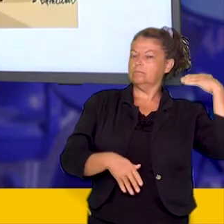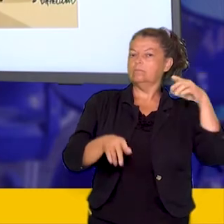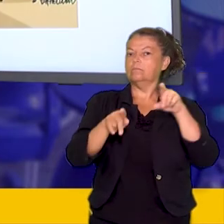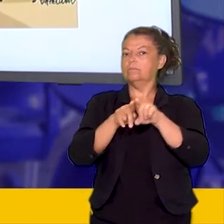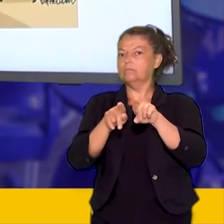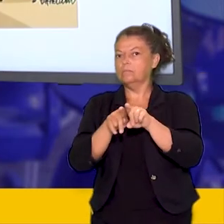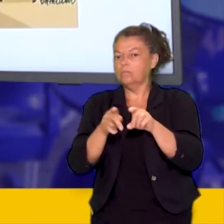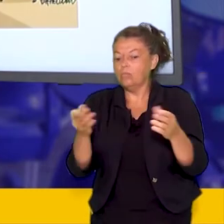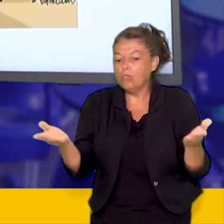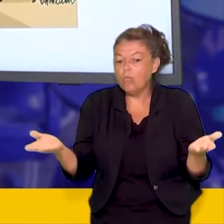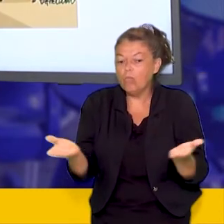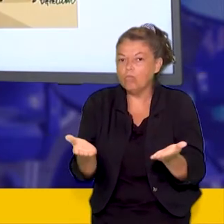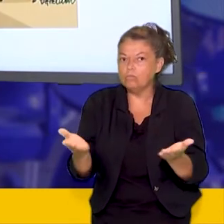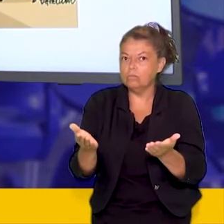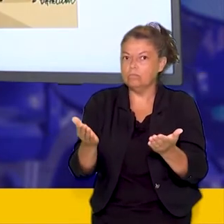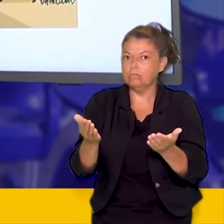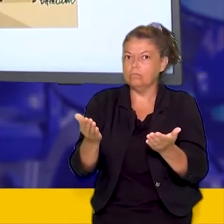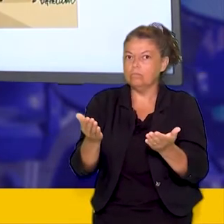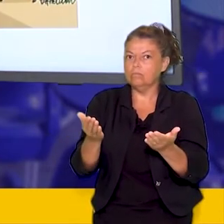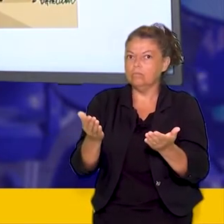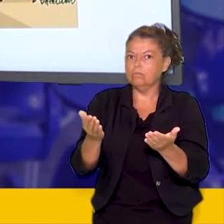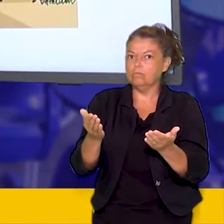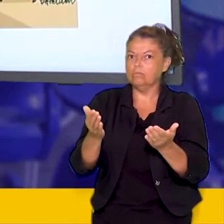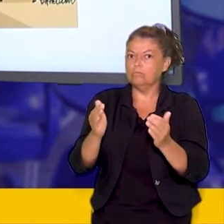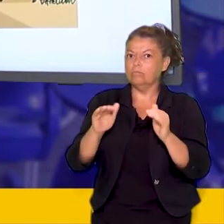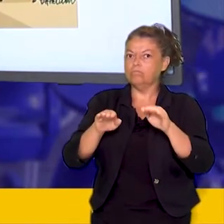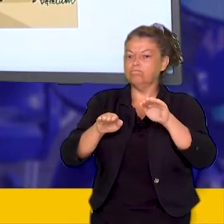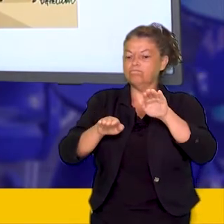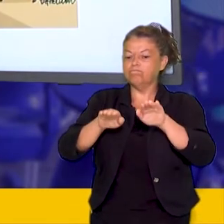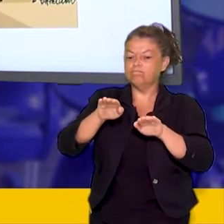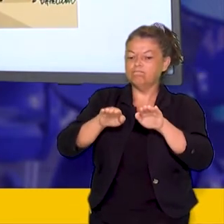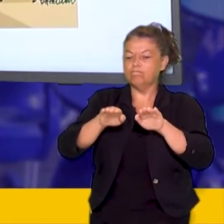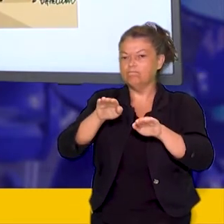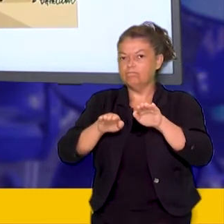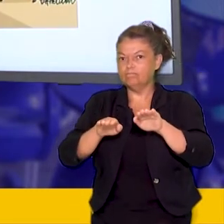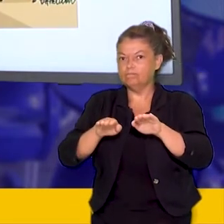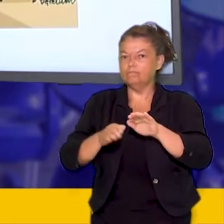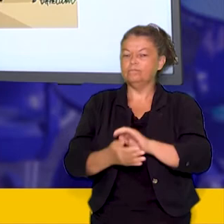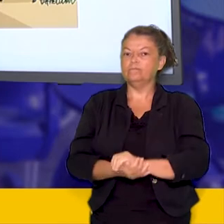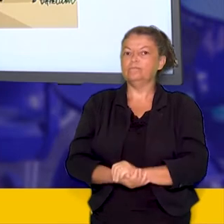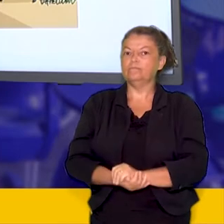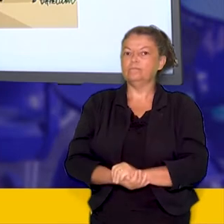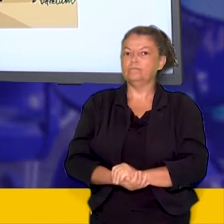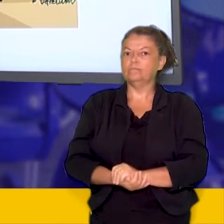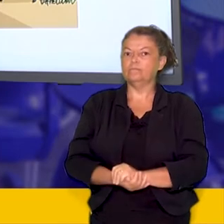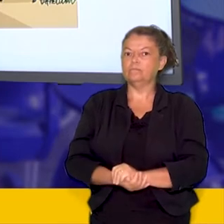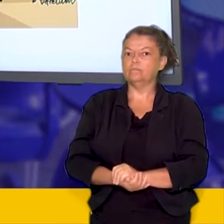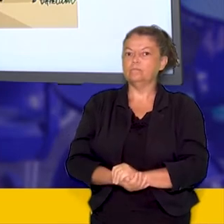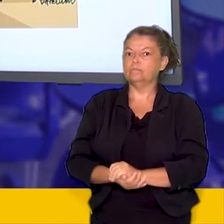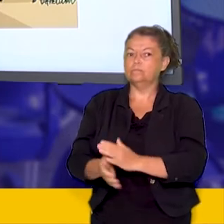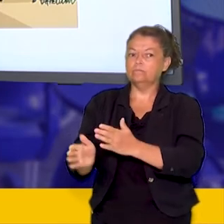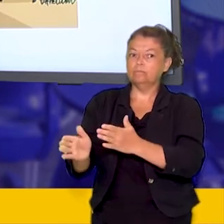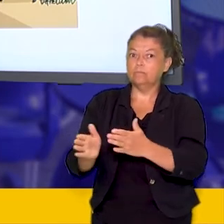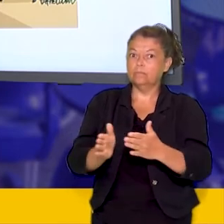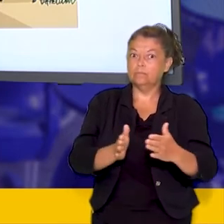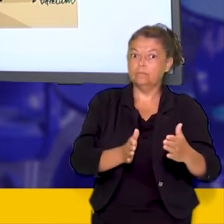Temos aqui um período de eleição